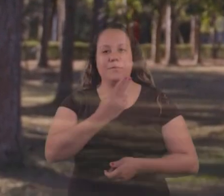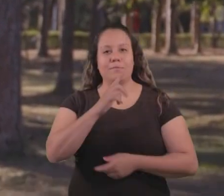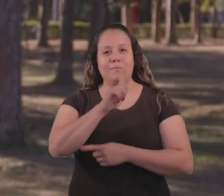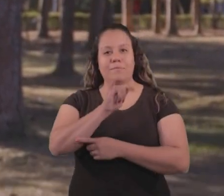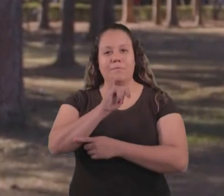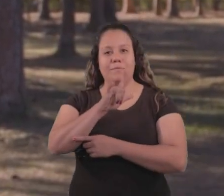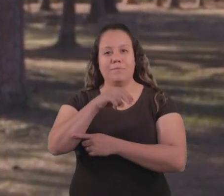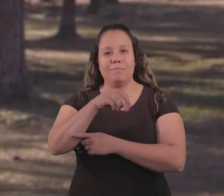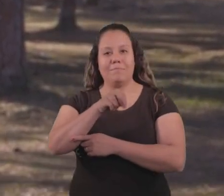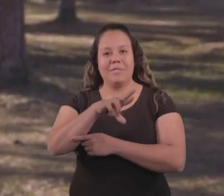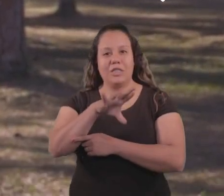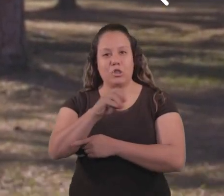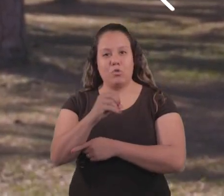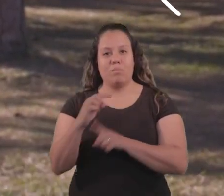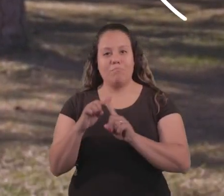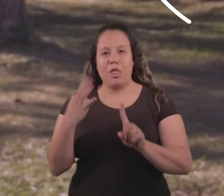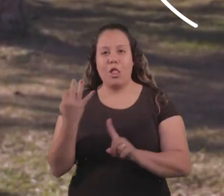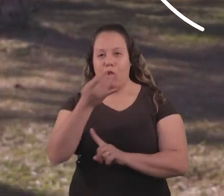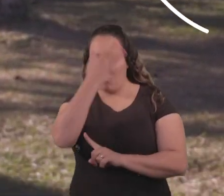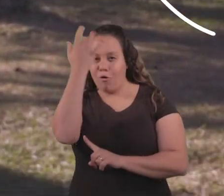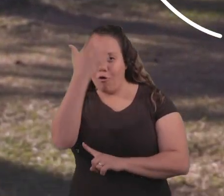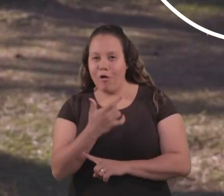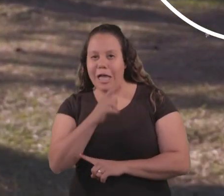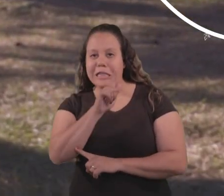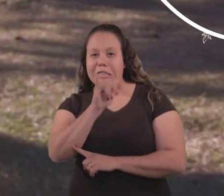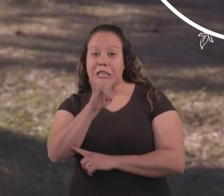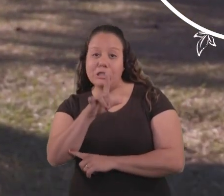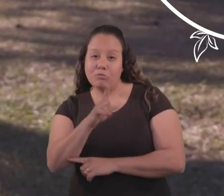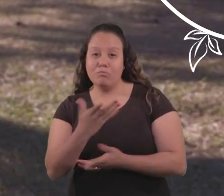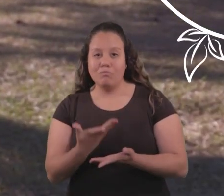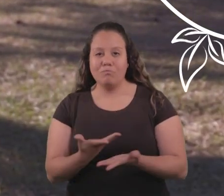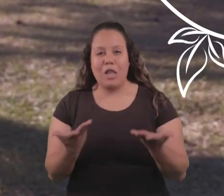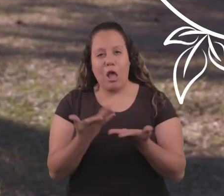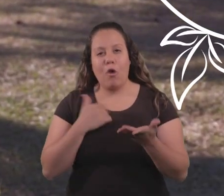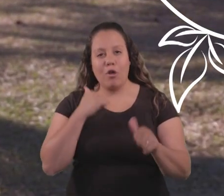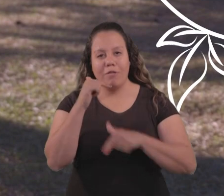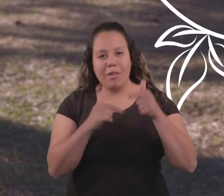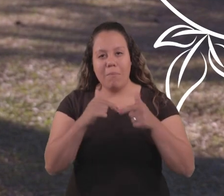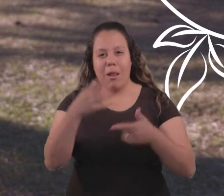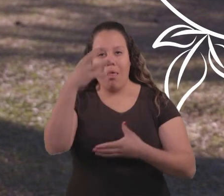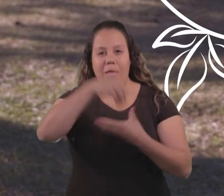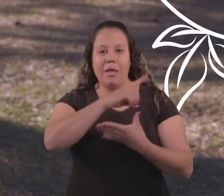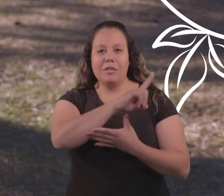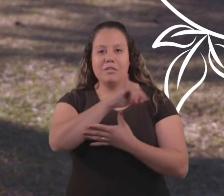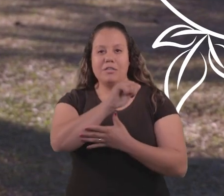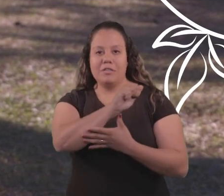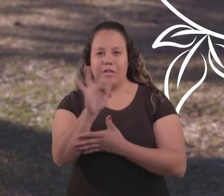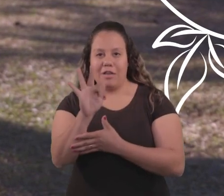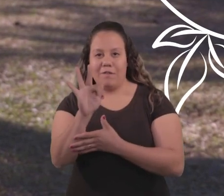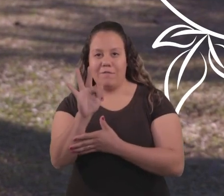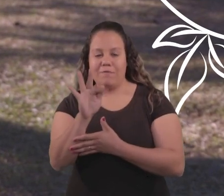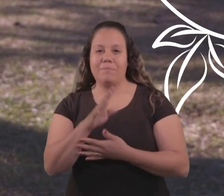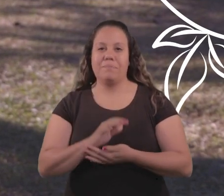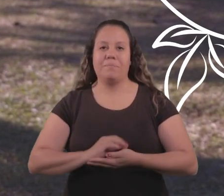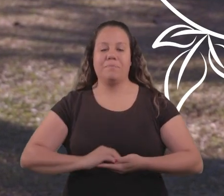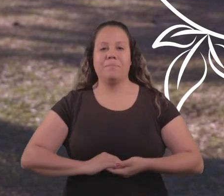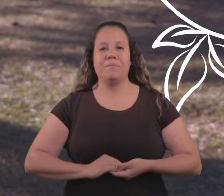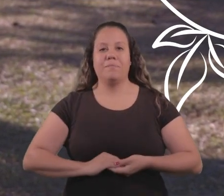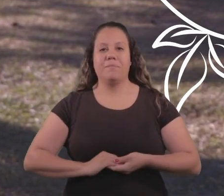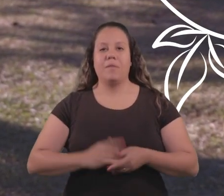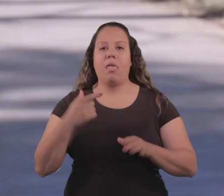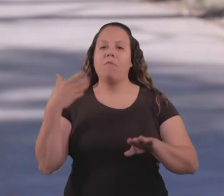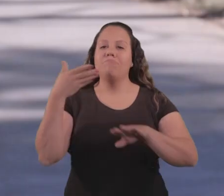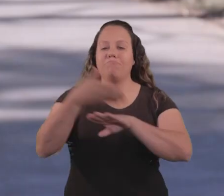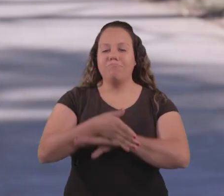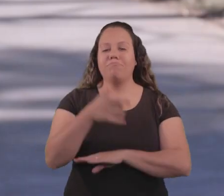My name is Gil Márcio, I'm more known here at the University as Gil. Atualmente, eu trabalho na DIAF, Diretoria de Ações Afirmativas.